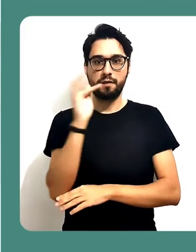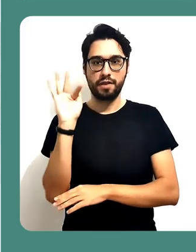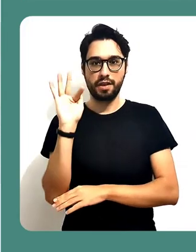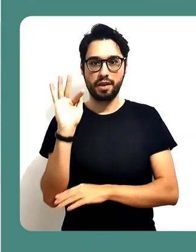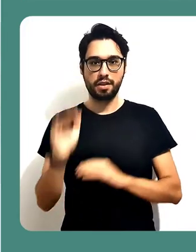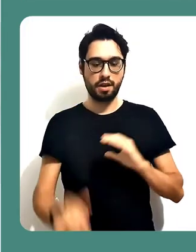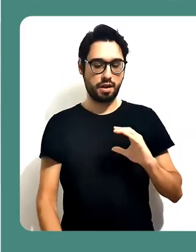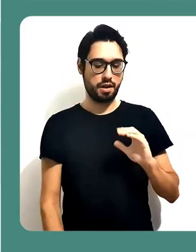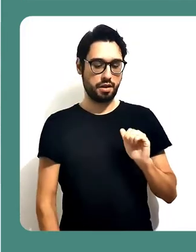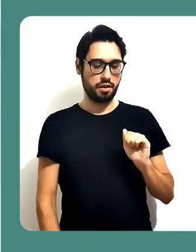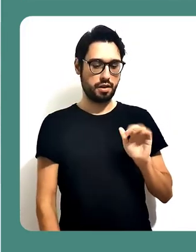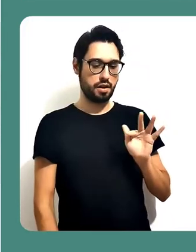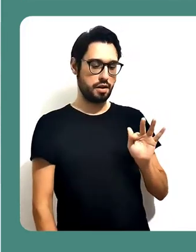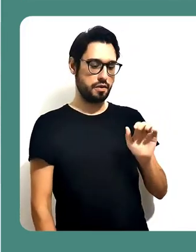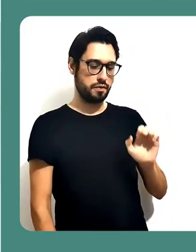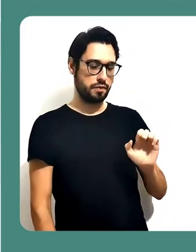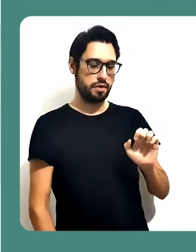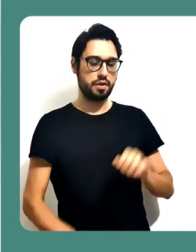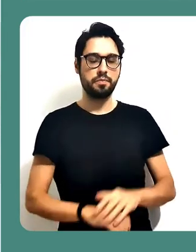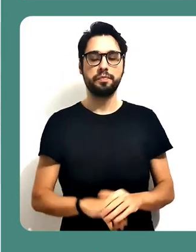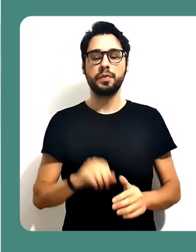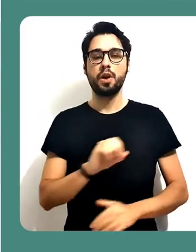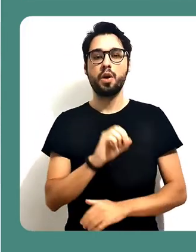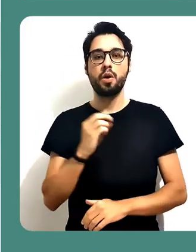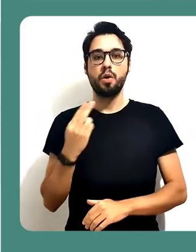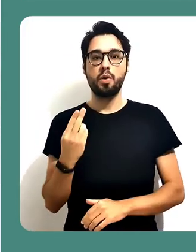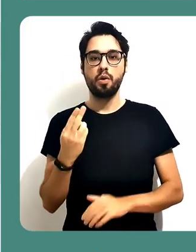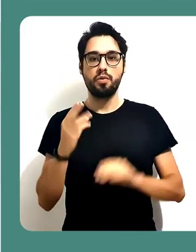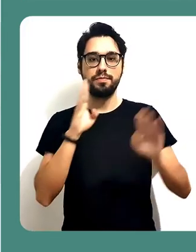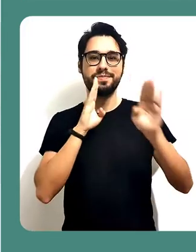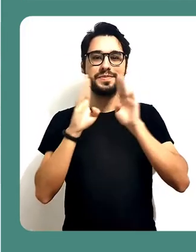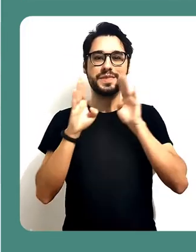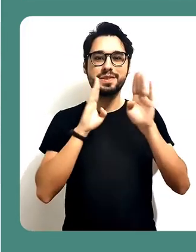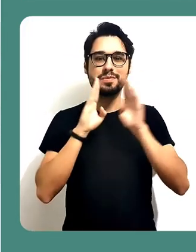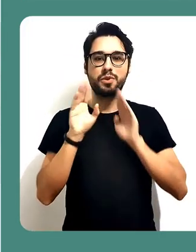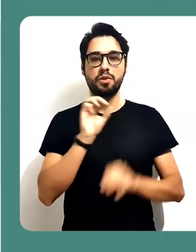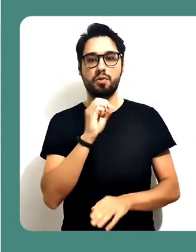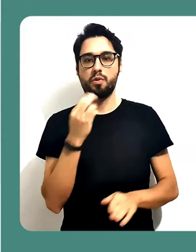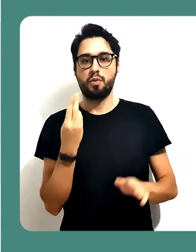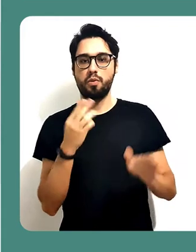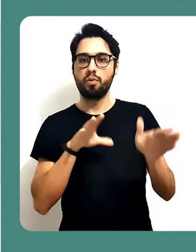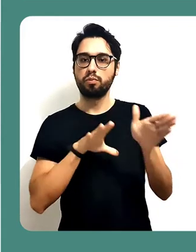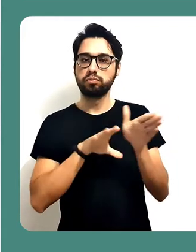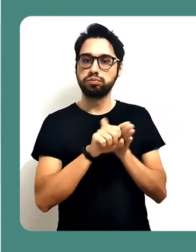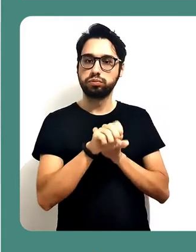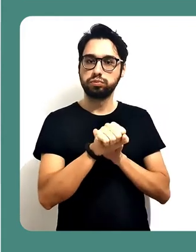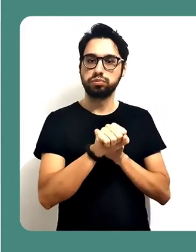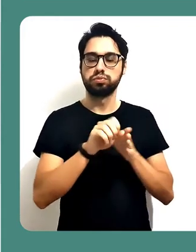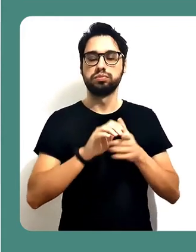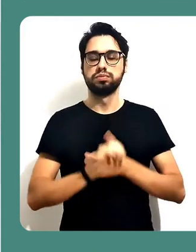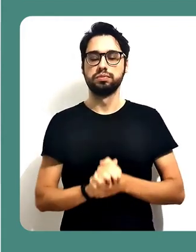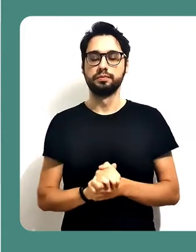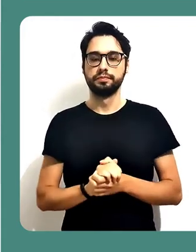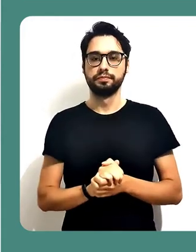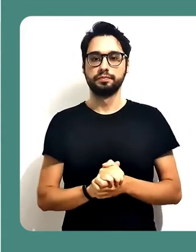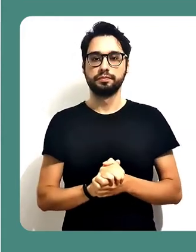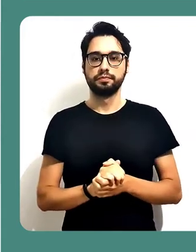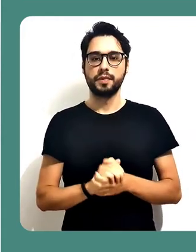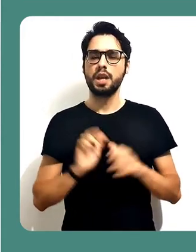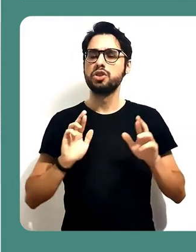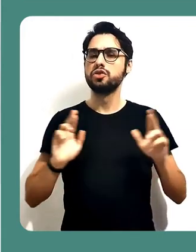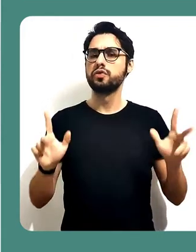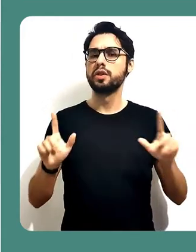Federada ou ingressando pelo Facebook ou Google. A diferença de você entrar como um não